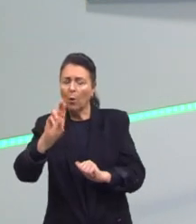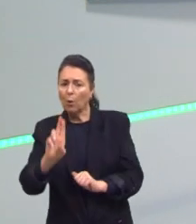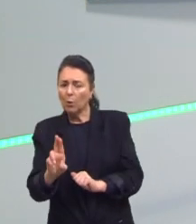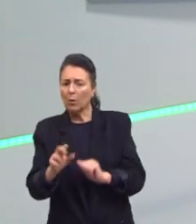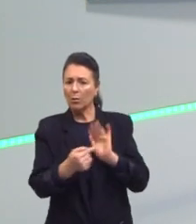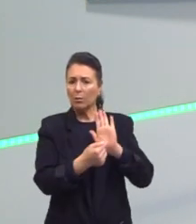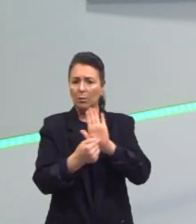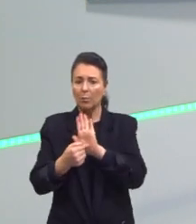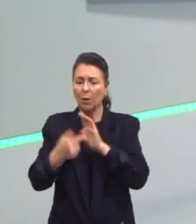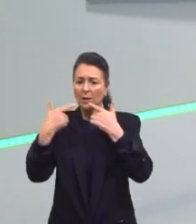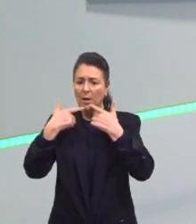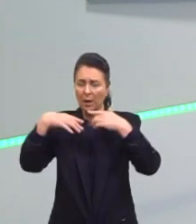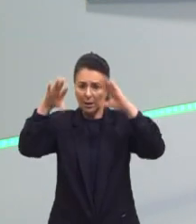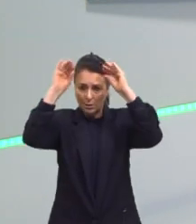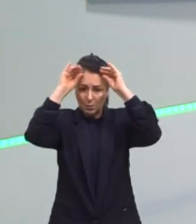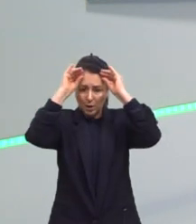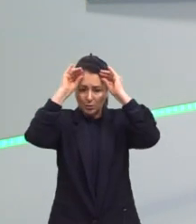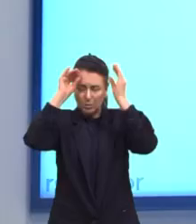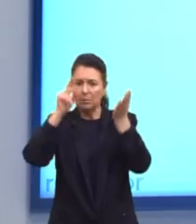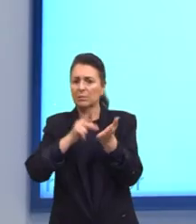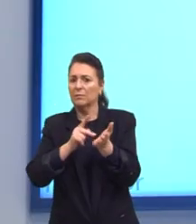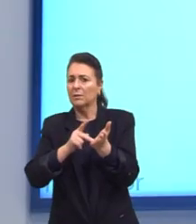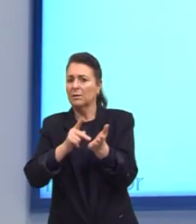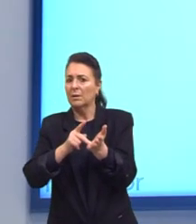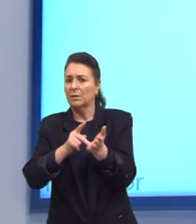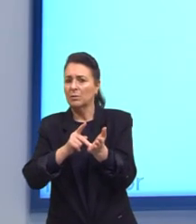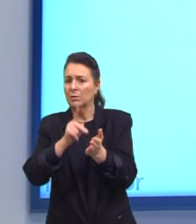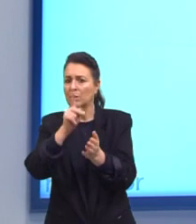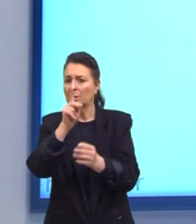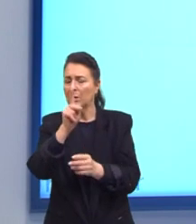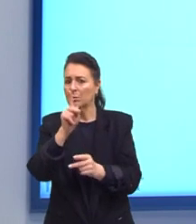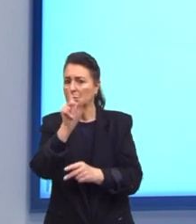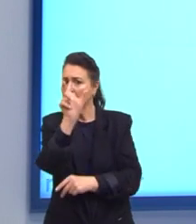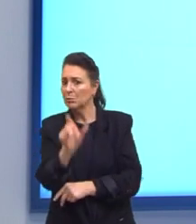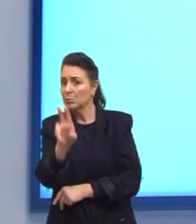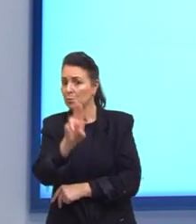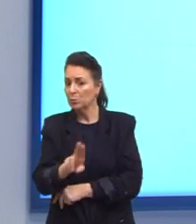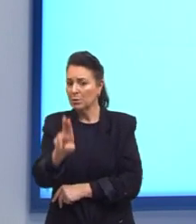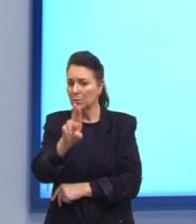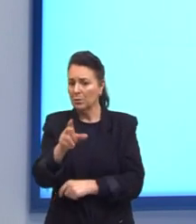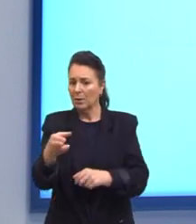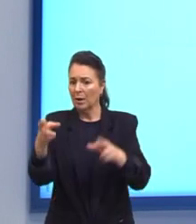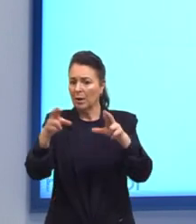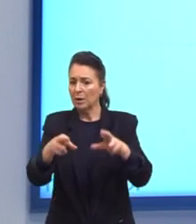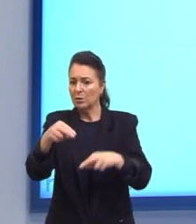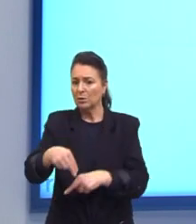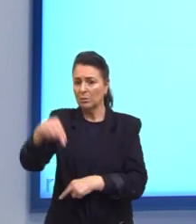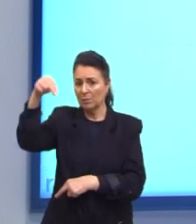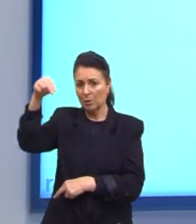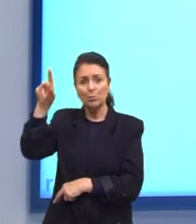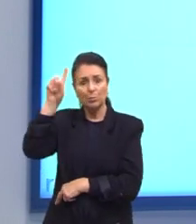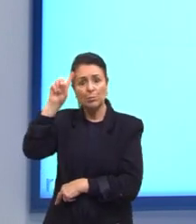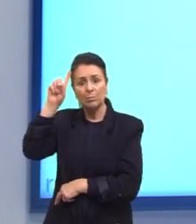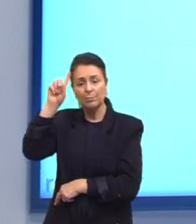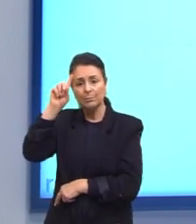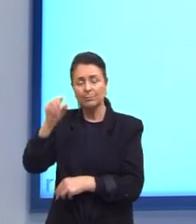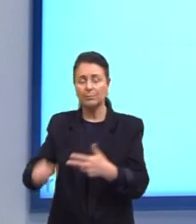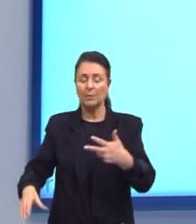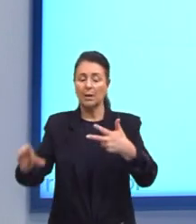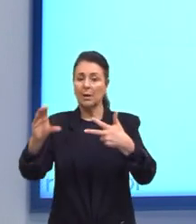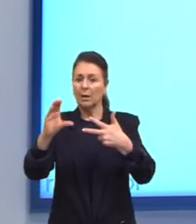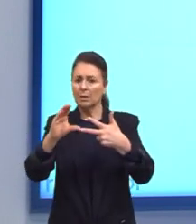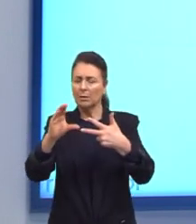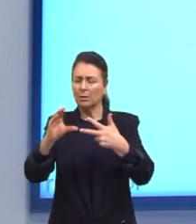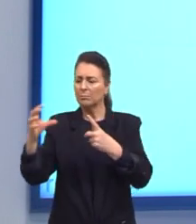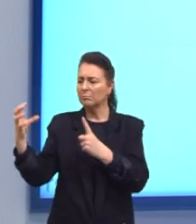linguagem Que as pessoas de fato usam lá no nordeste No dia a dia? Letra C Influencia